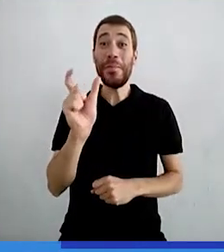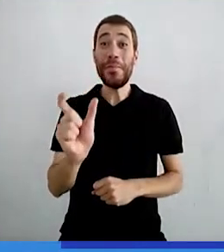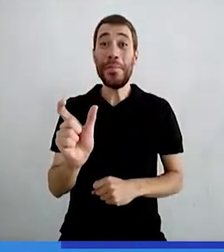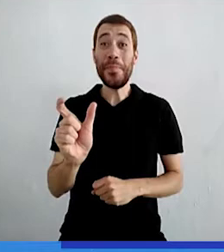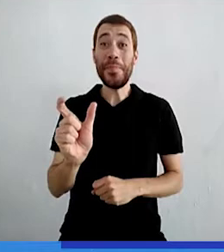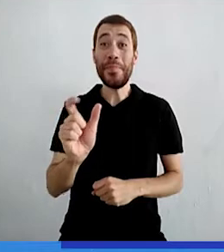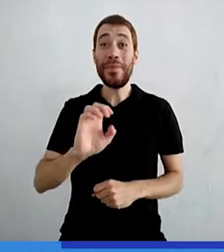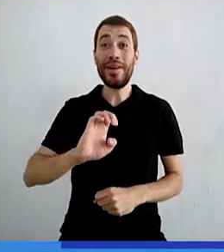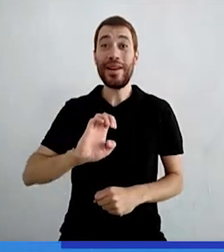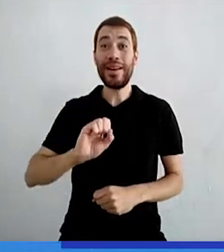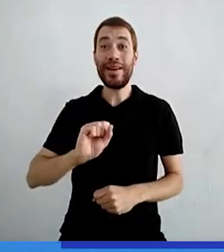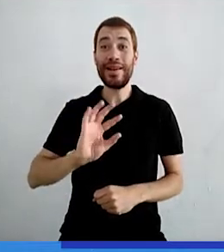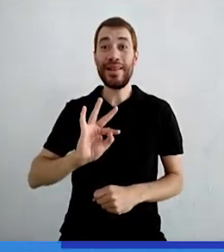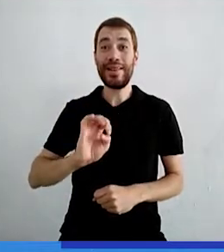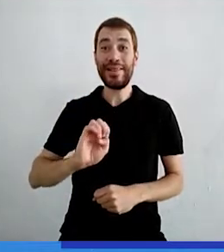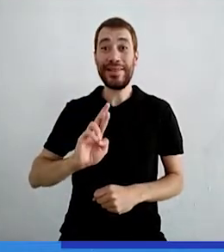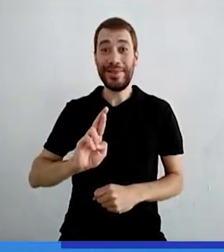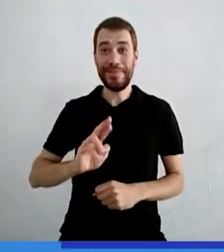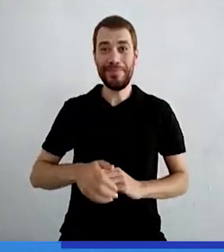palavra esté